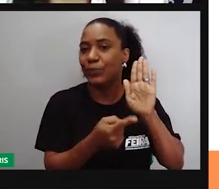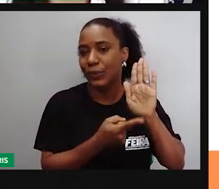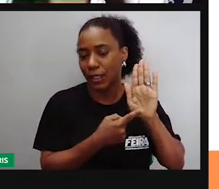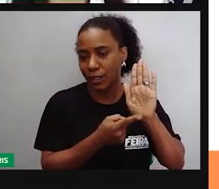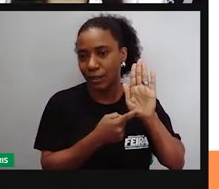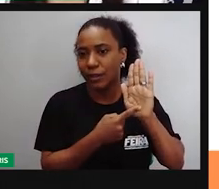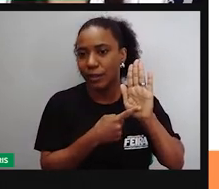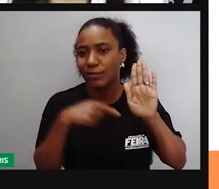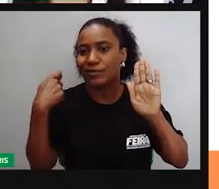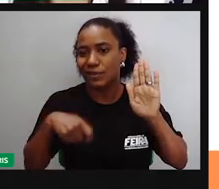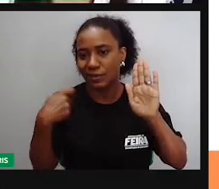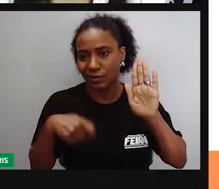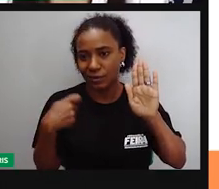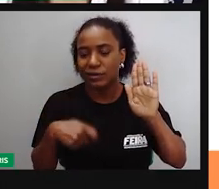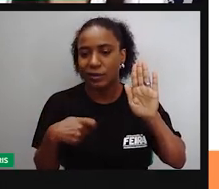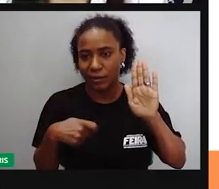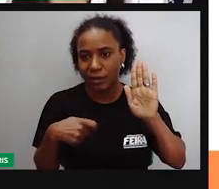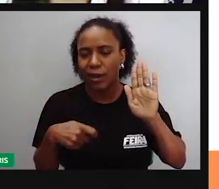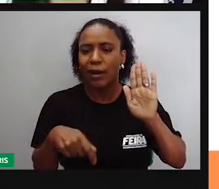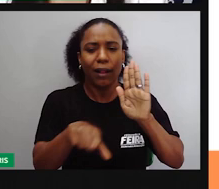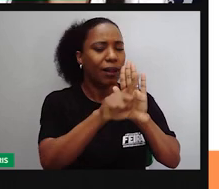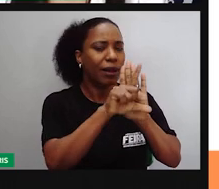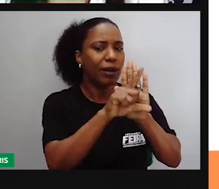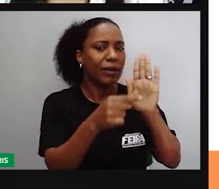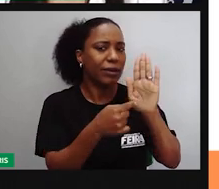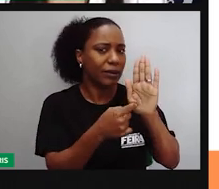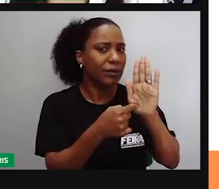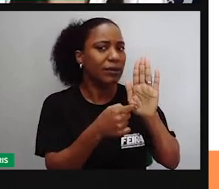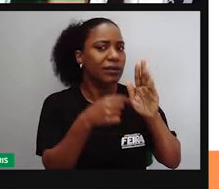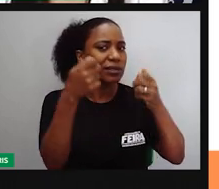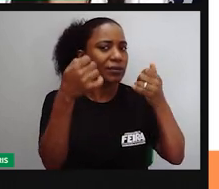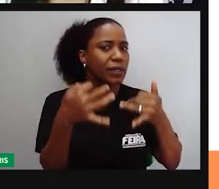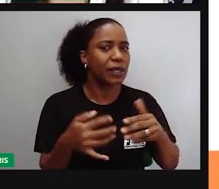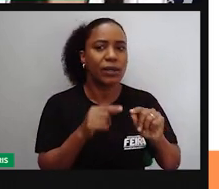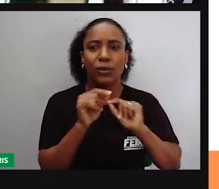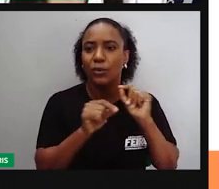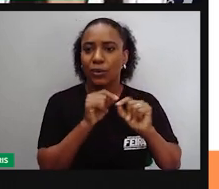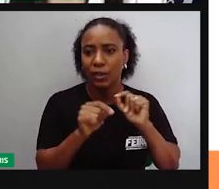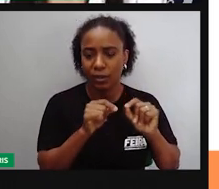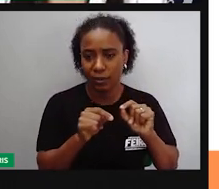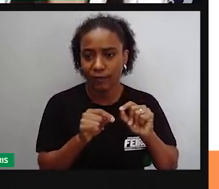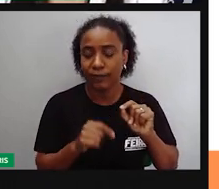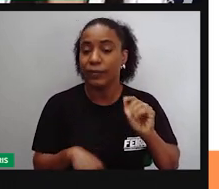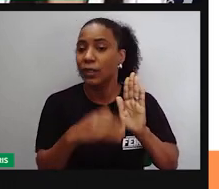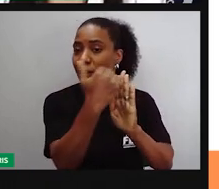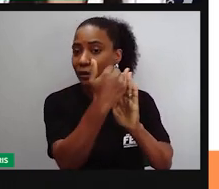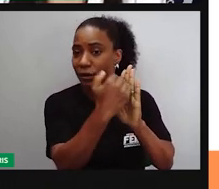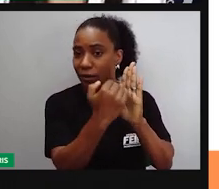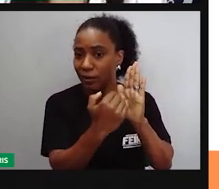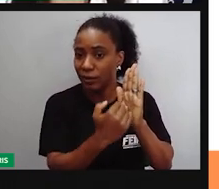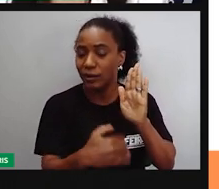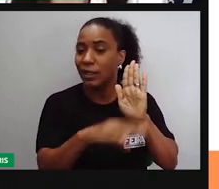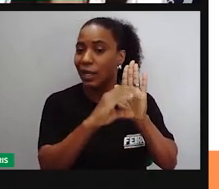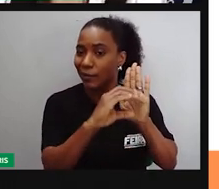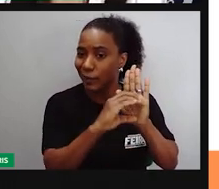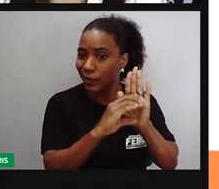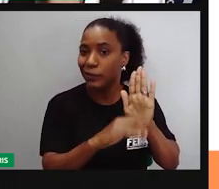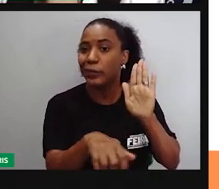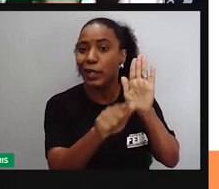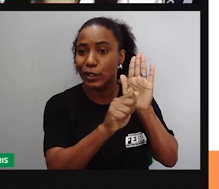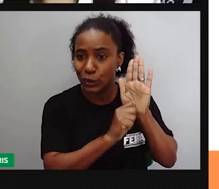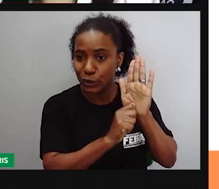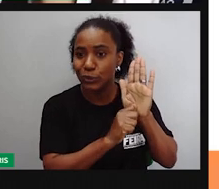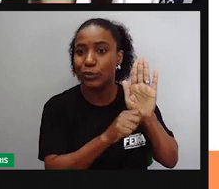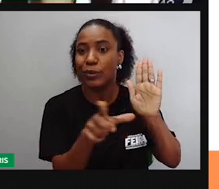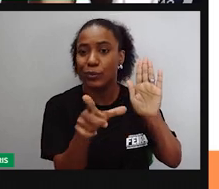leis diante desse tipo de organização. E aí existem códigos, existem capítulos, artigos que